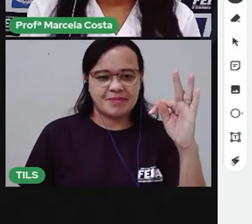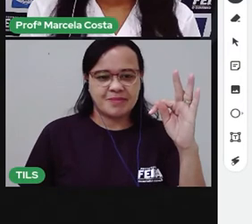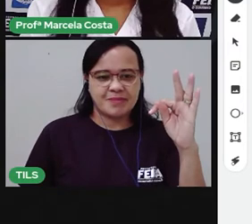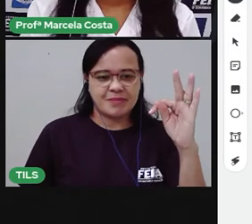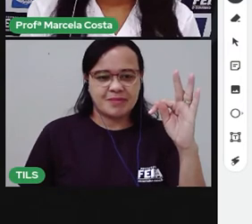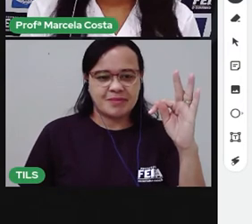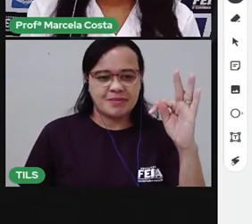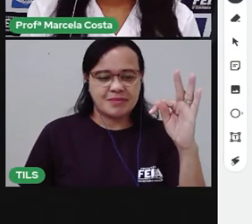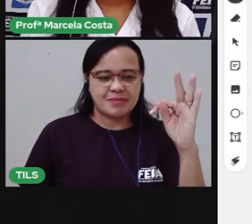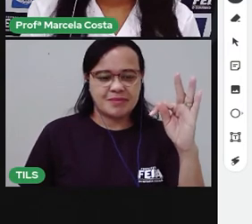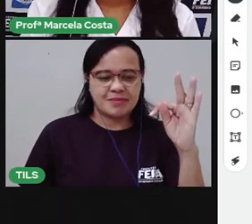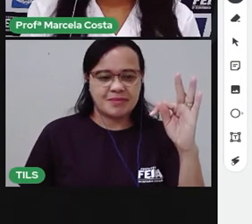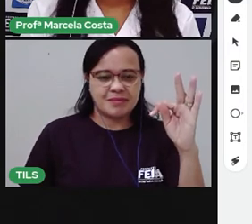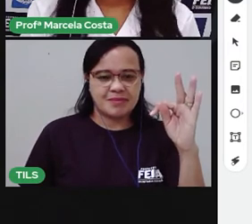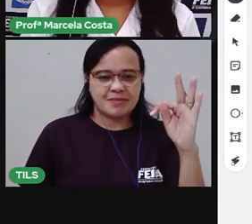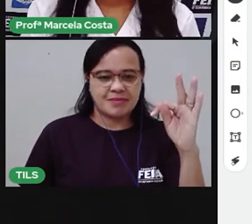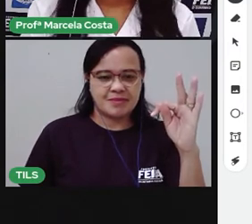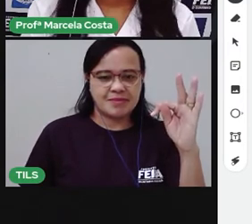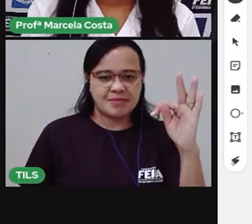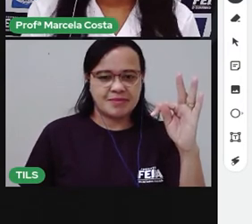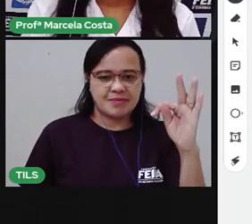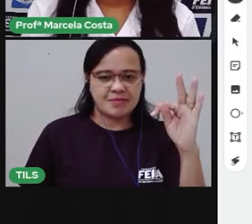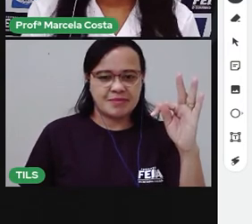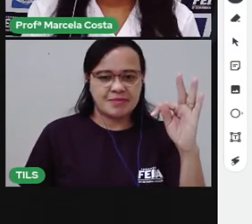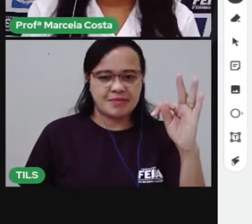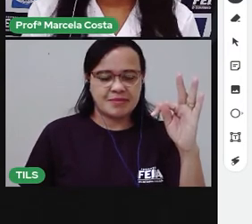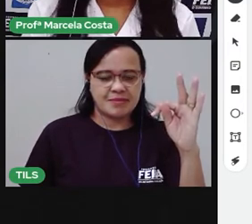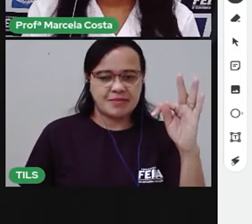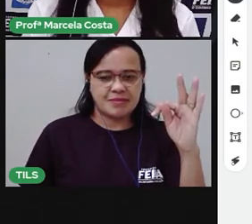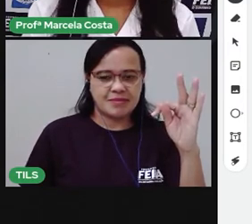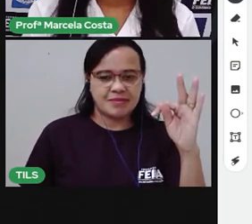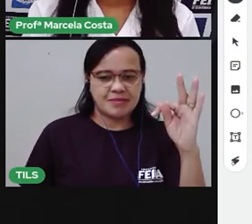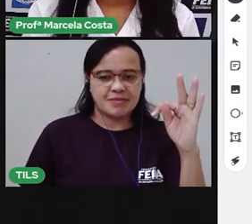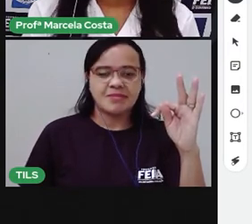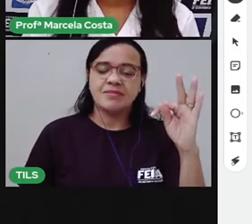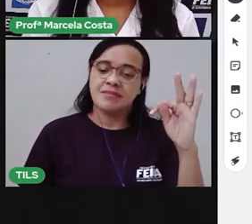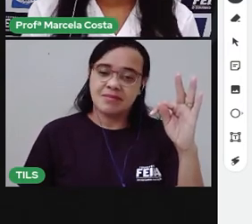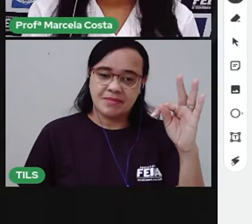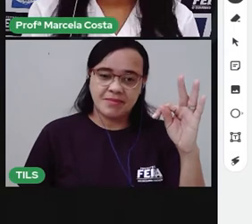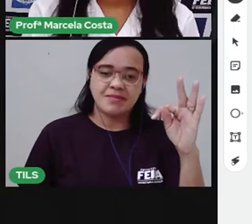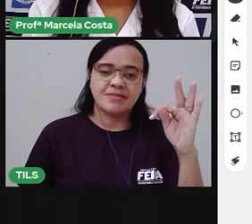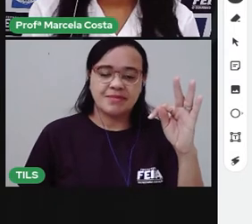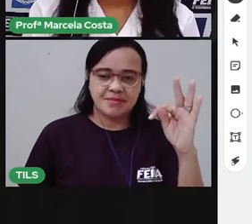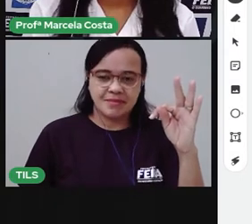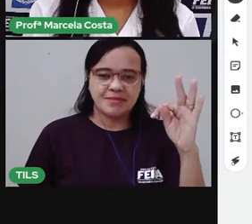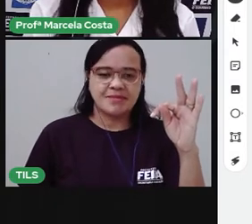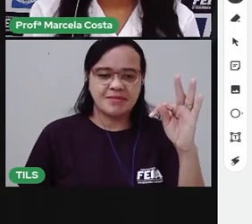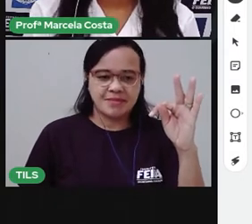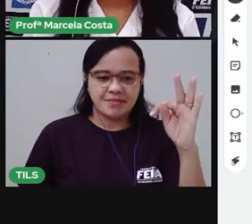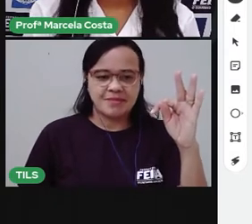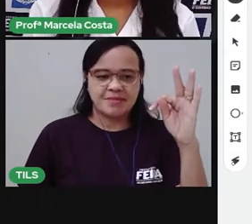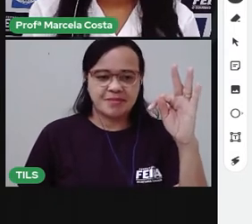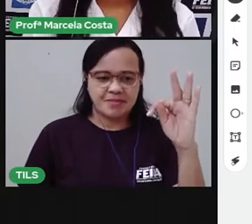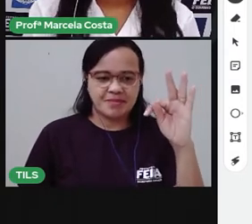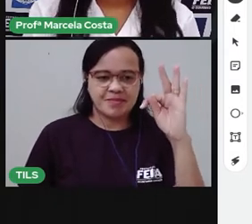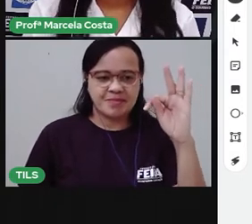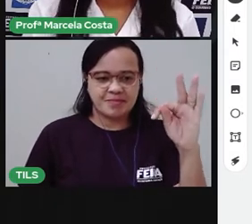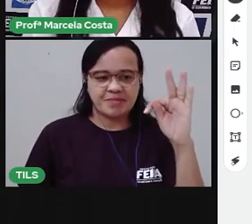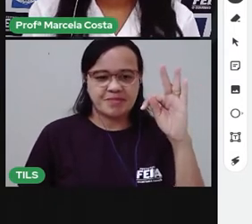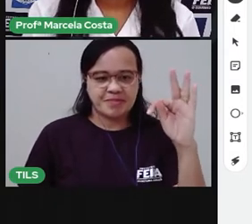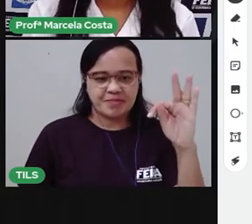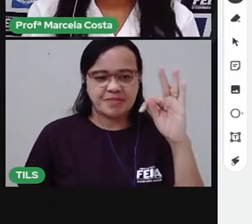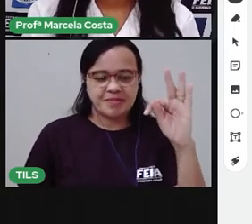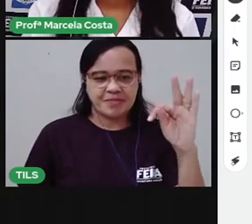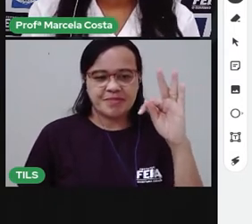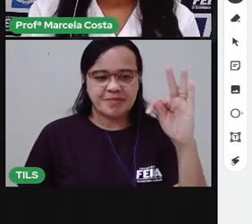Pra fazer a letra T. E outro aqui em cima. Reto. Um traçado reto. Temos a